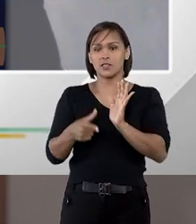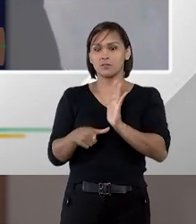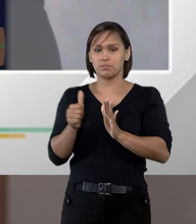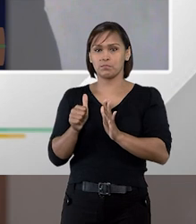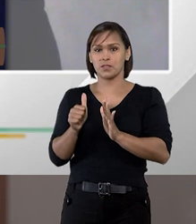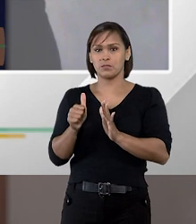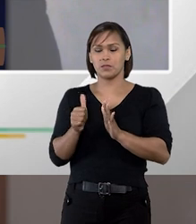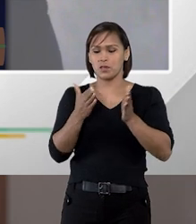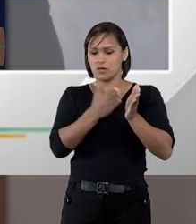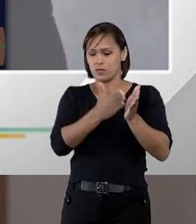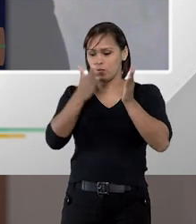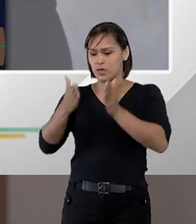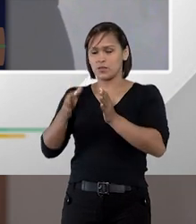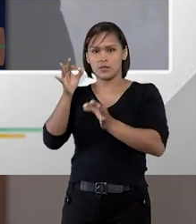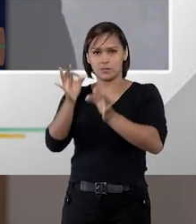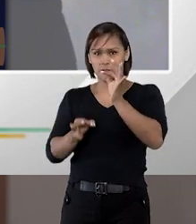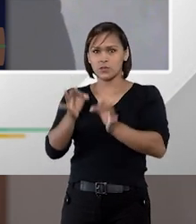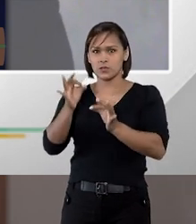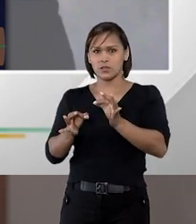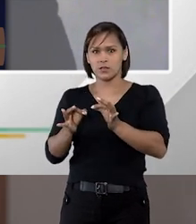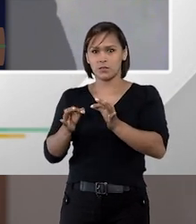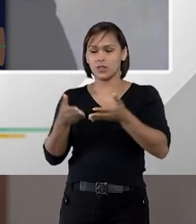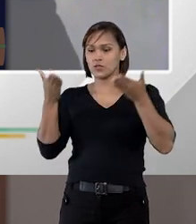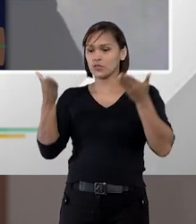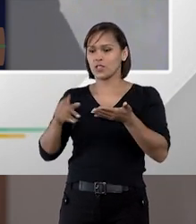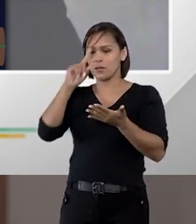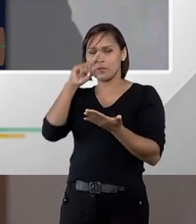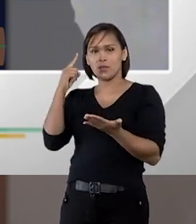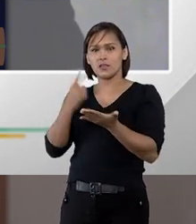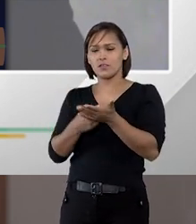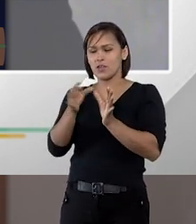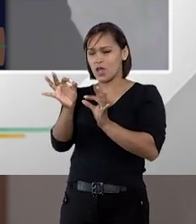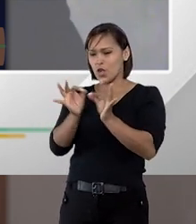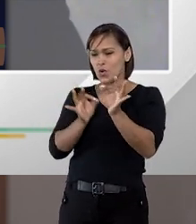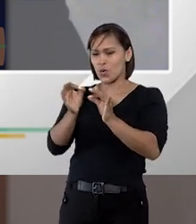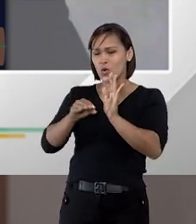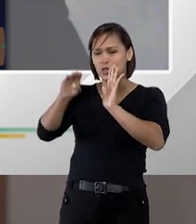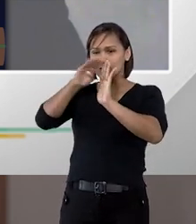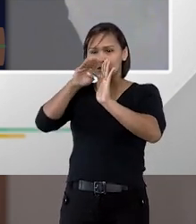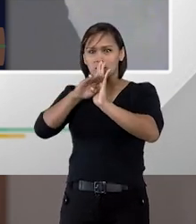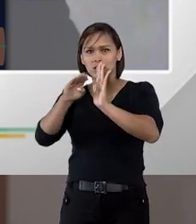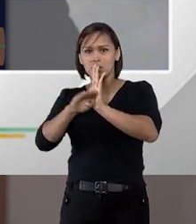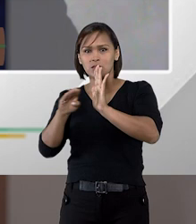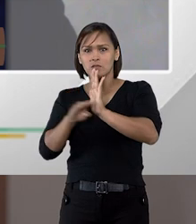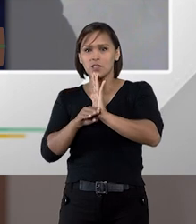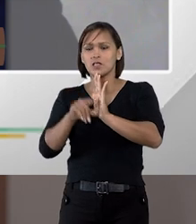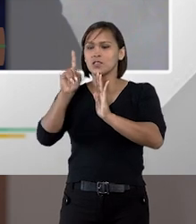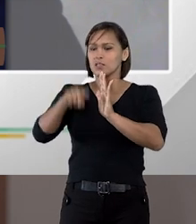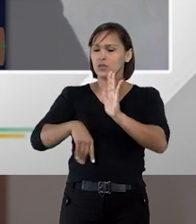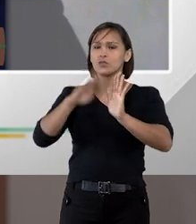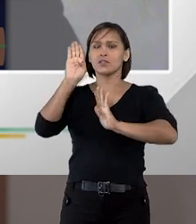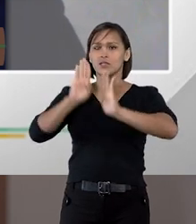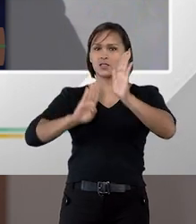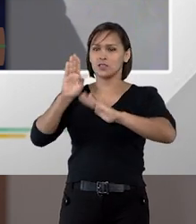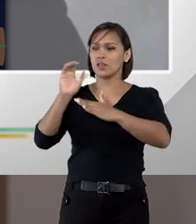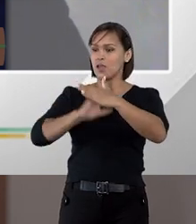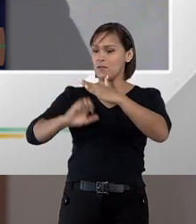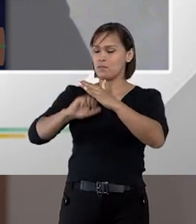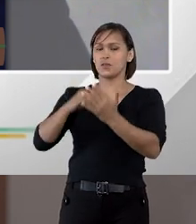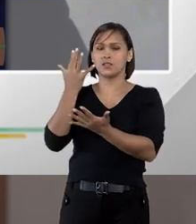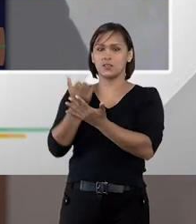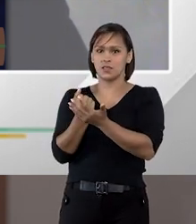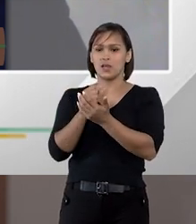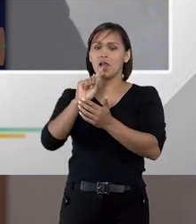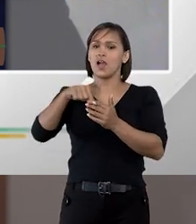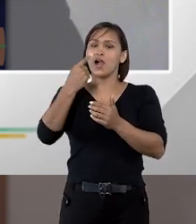primeiro uma etapa de julgamento, já para definir a ordem de classificação dos licitantes e,